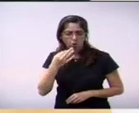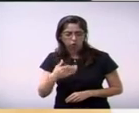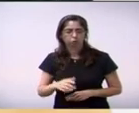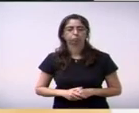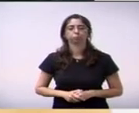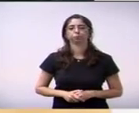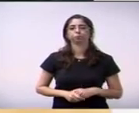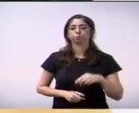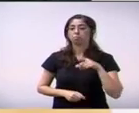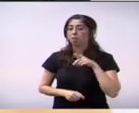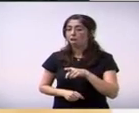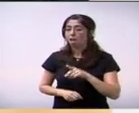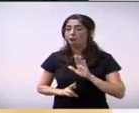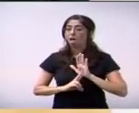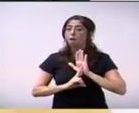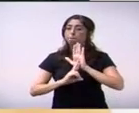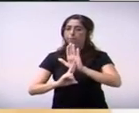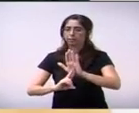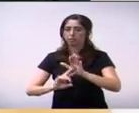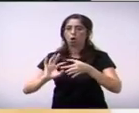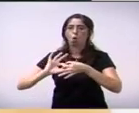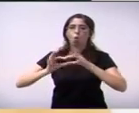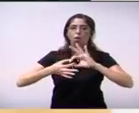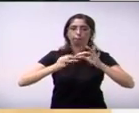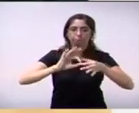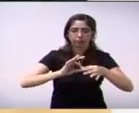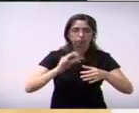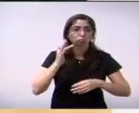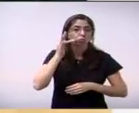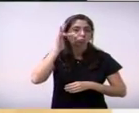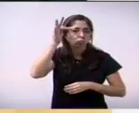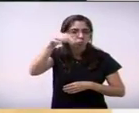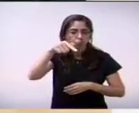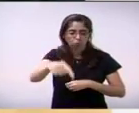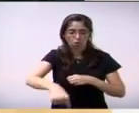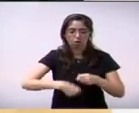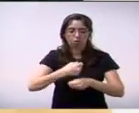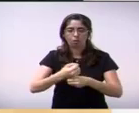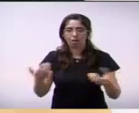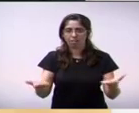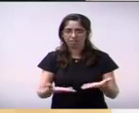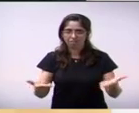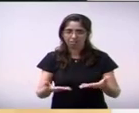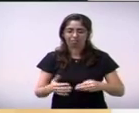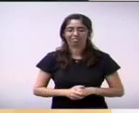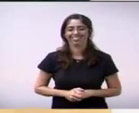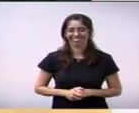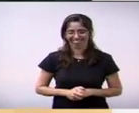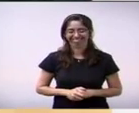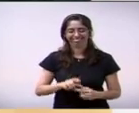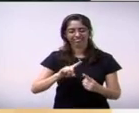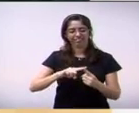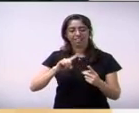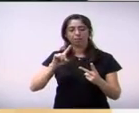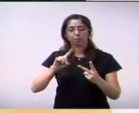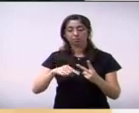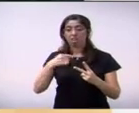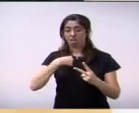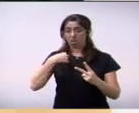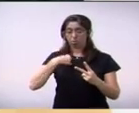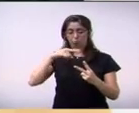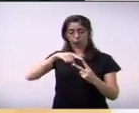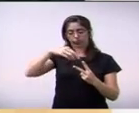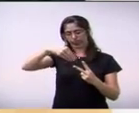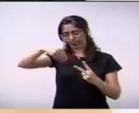Jorge é o nosso único representante nas Olimpíadas 2016 e foi uma noite assim gratificante de